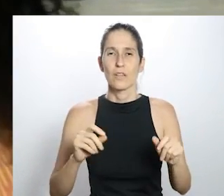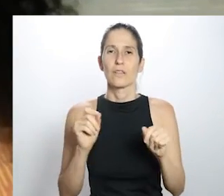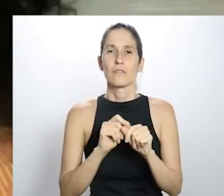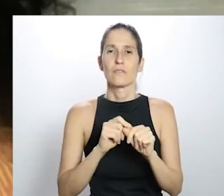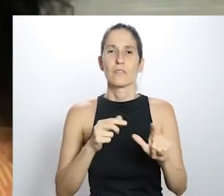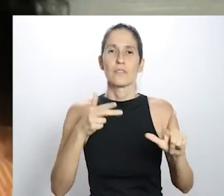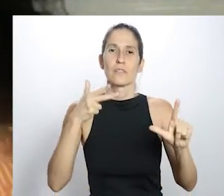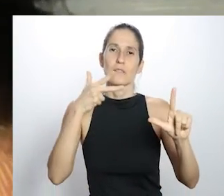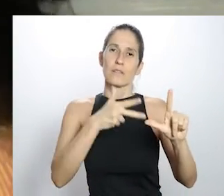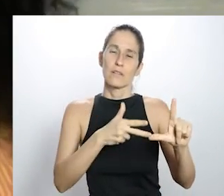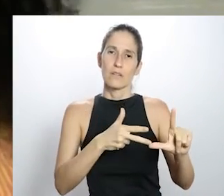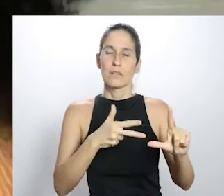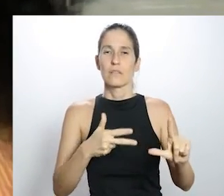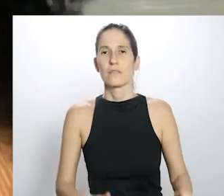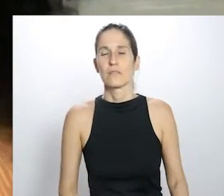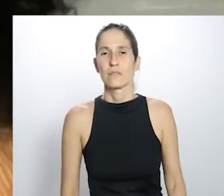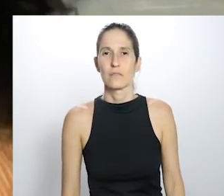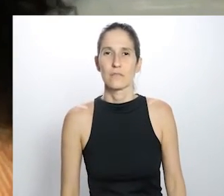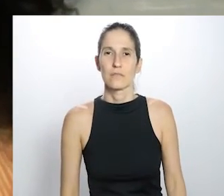fazendo lives,